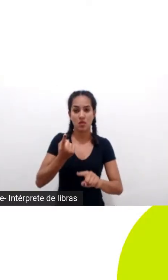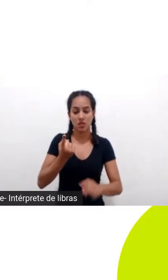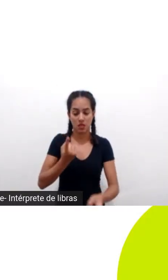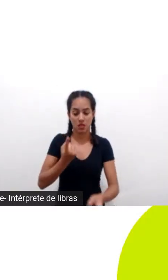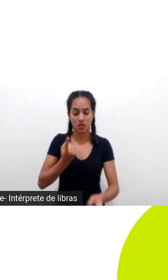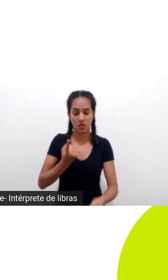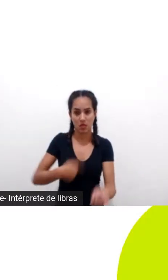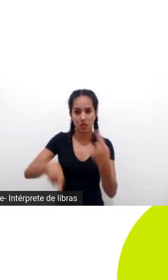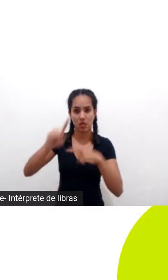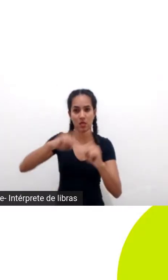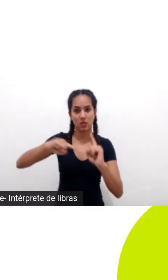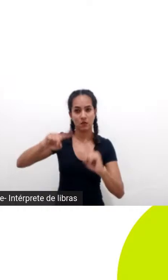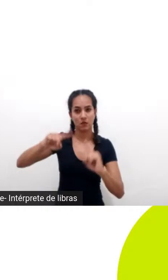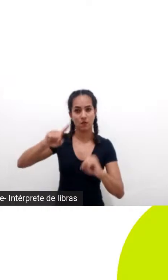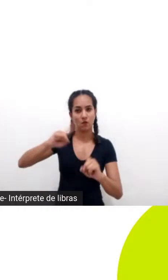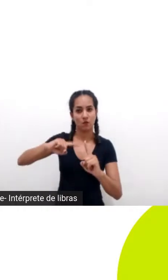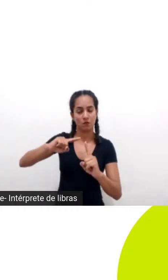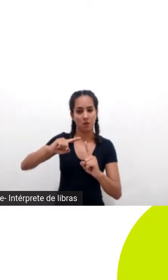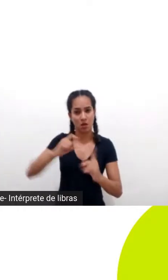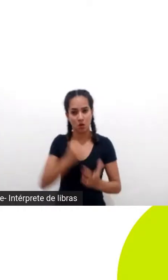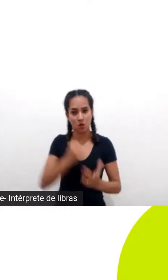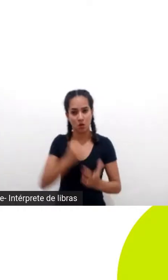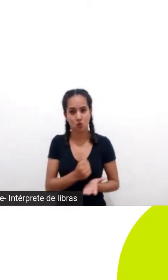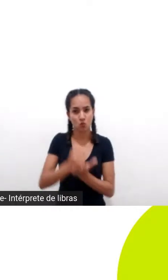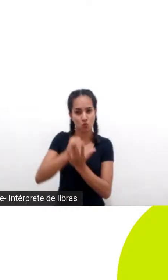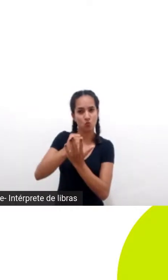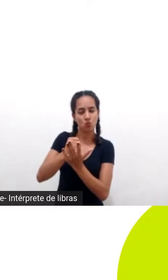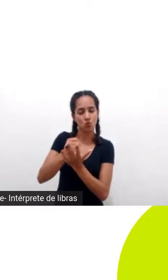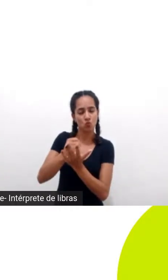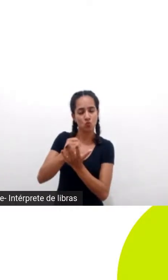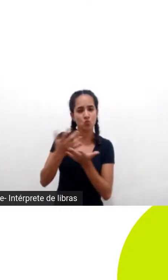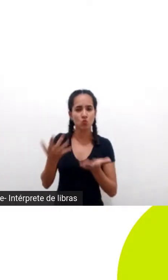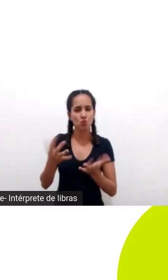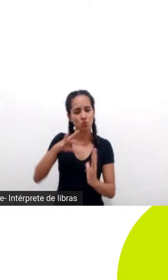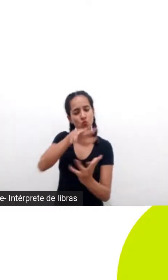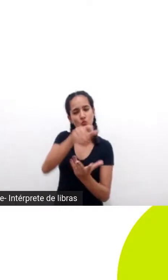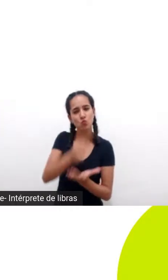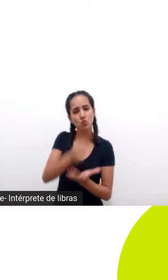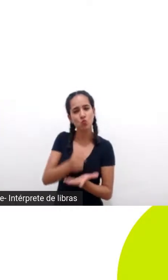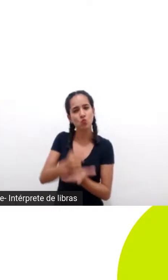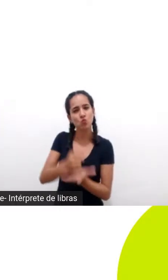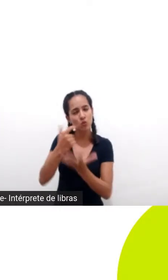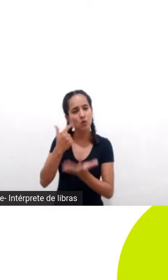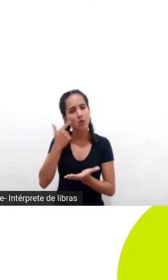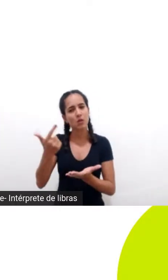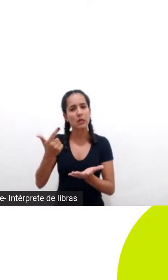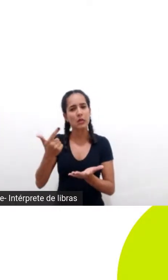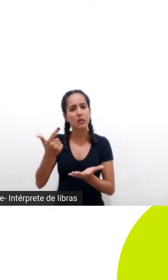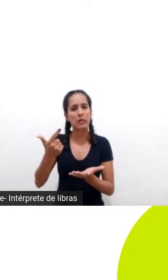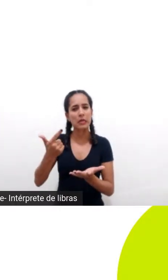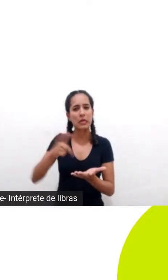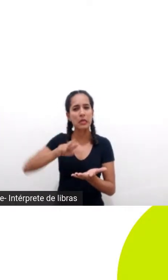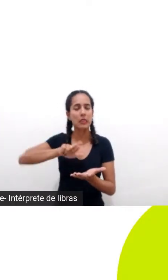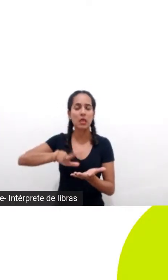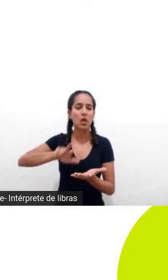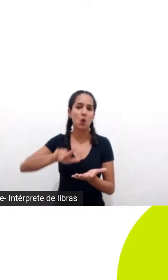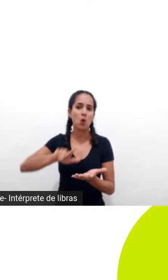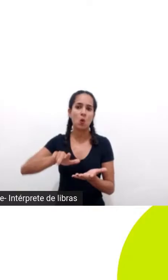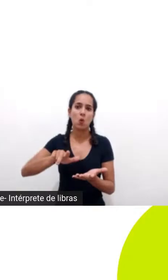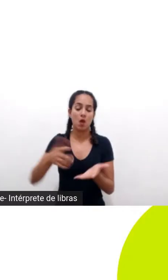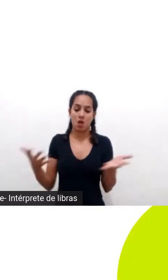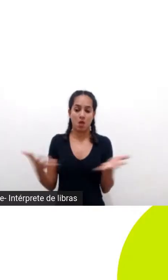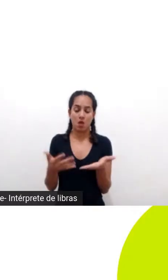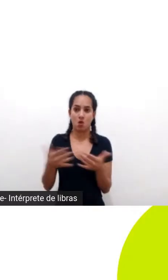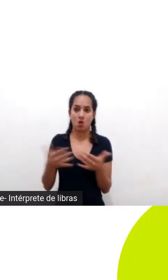paradoxo por si só porque o desenvolvimento da forma como a gente concebe hoje ele não tem como ser sustentável no longo prazo